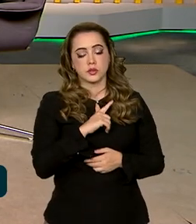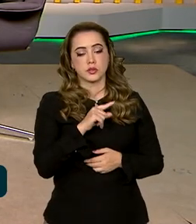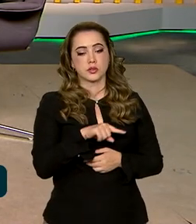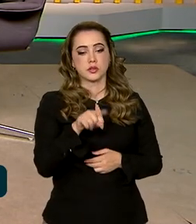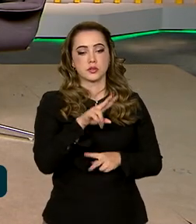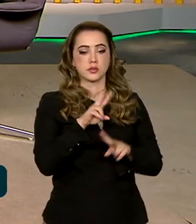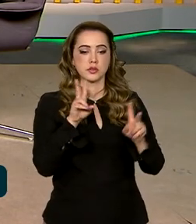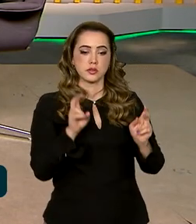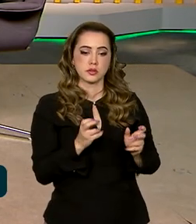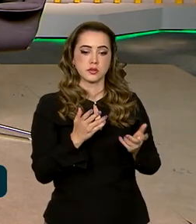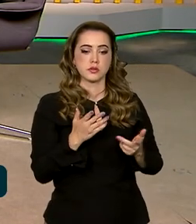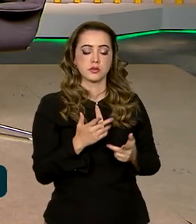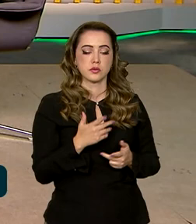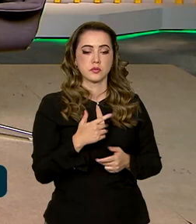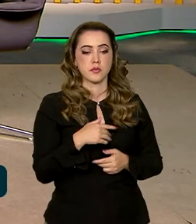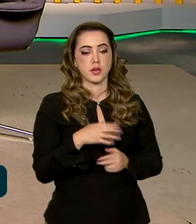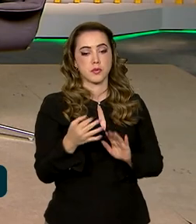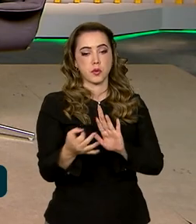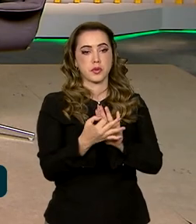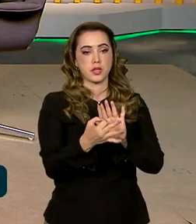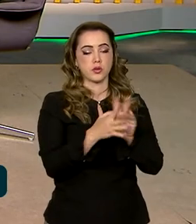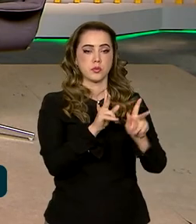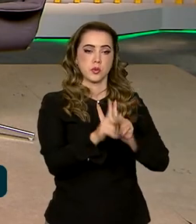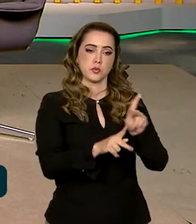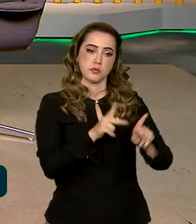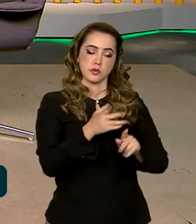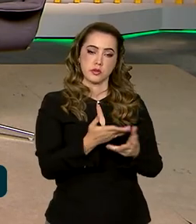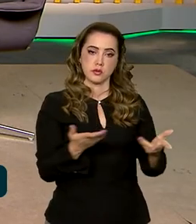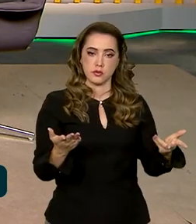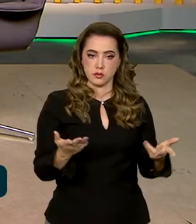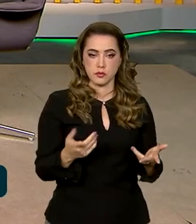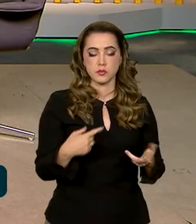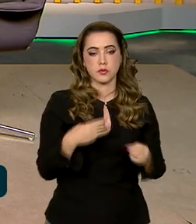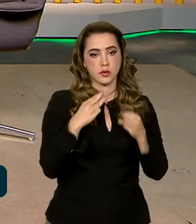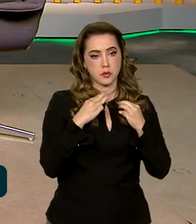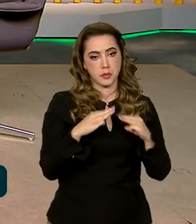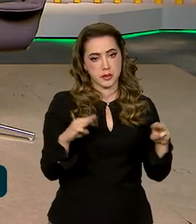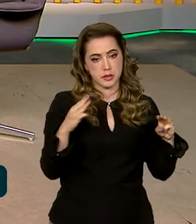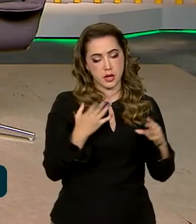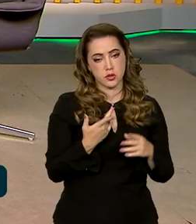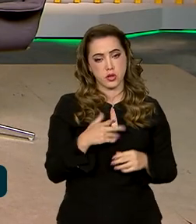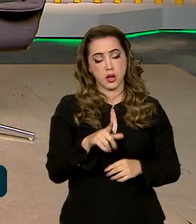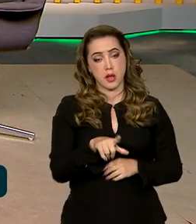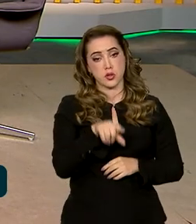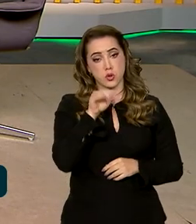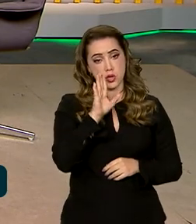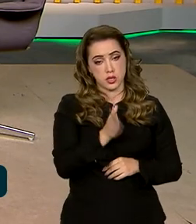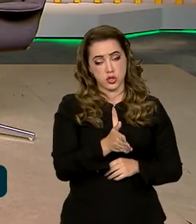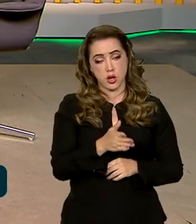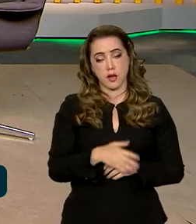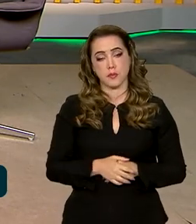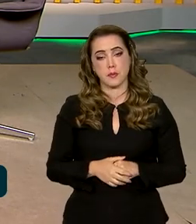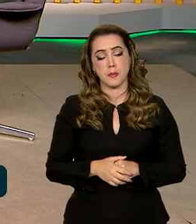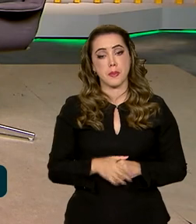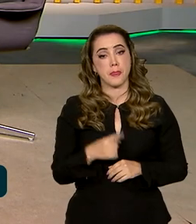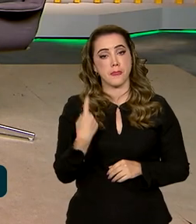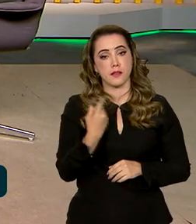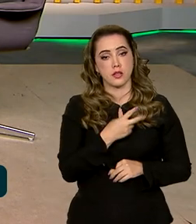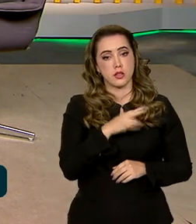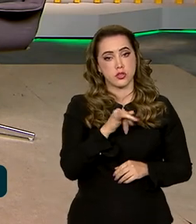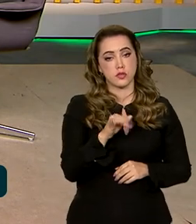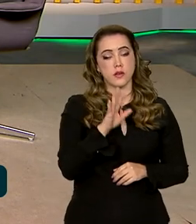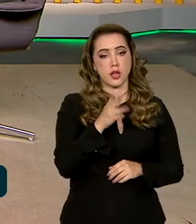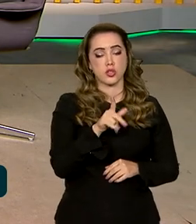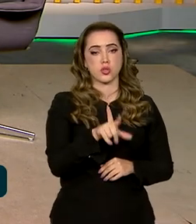nós colocamos para consulta popular as mensagens, e a mensagem já foi escolhida e a gente